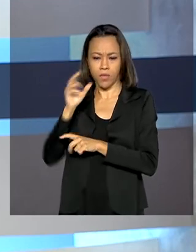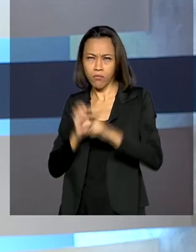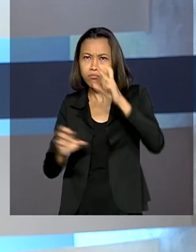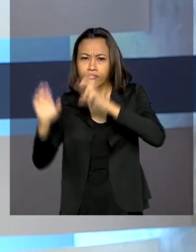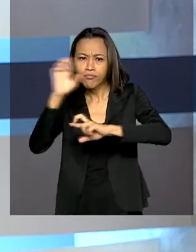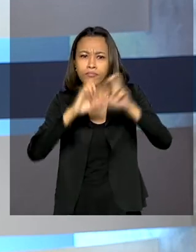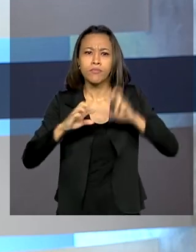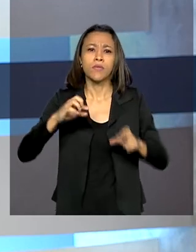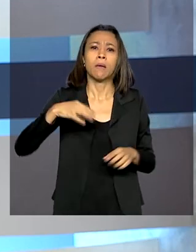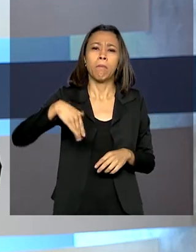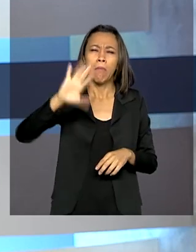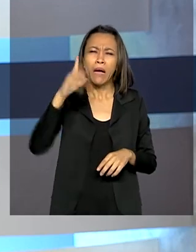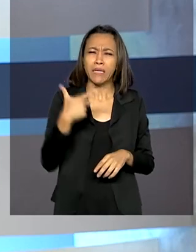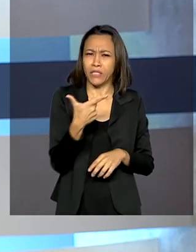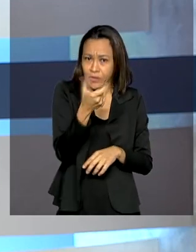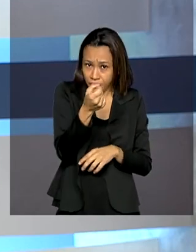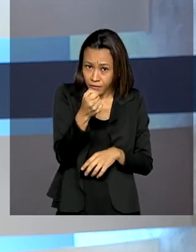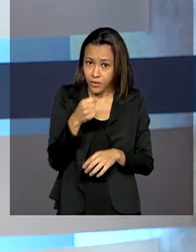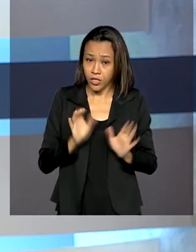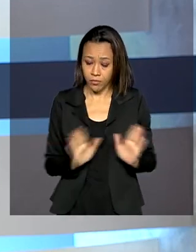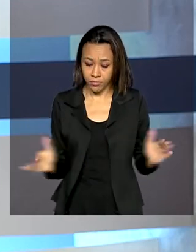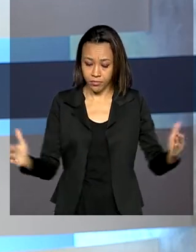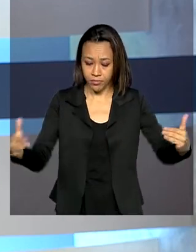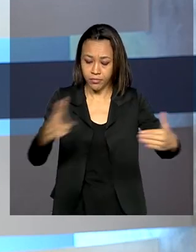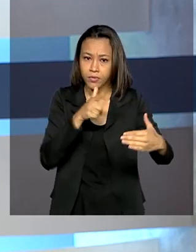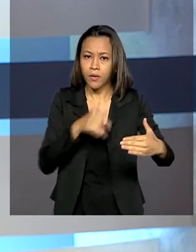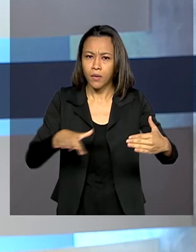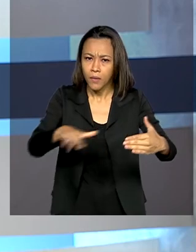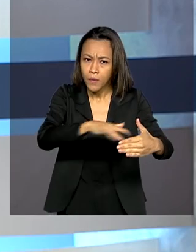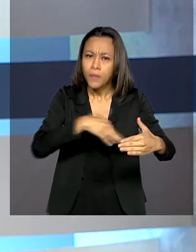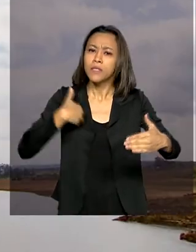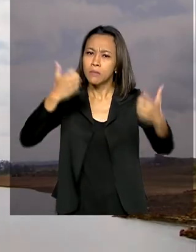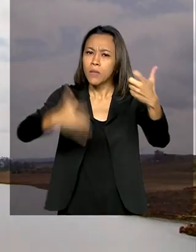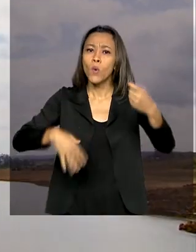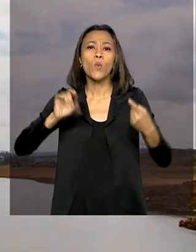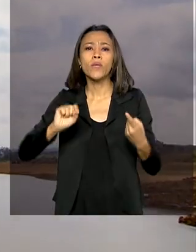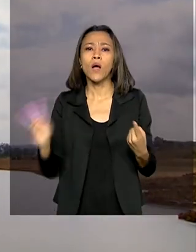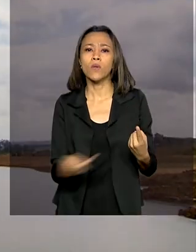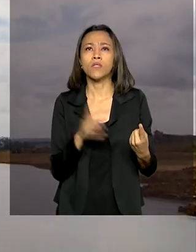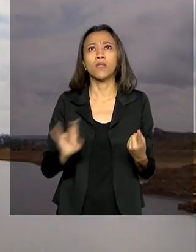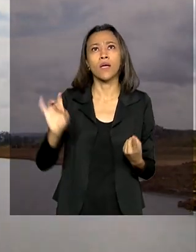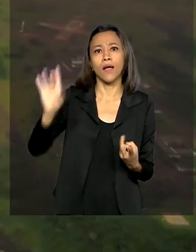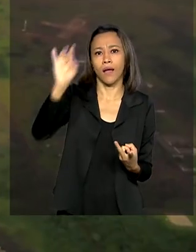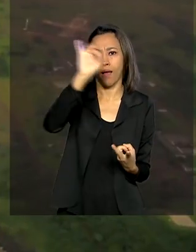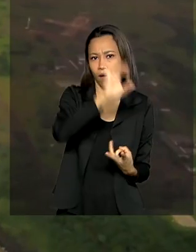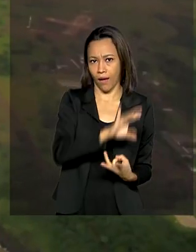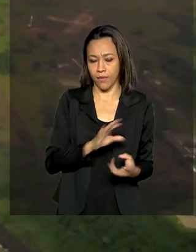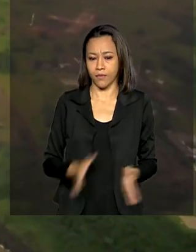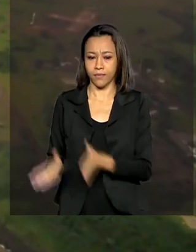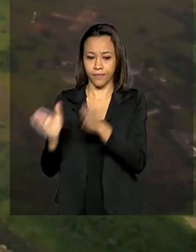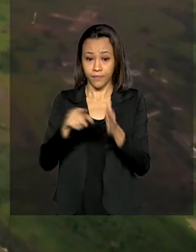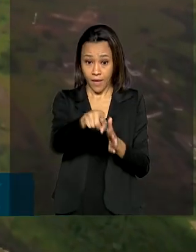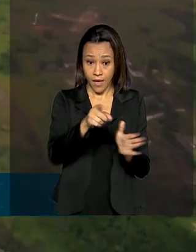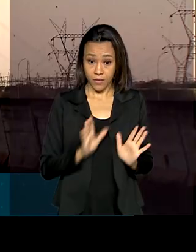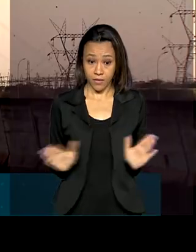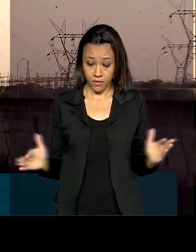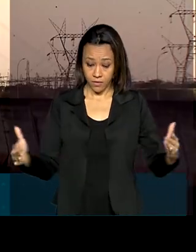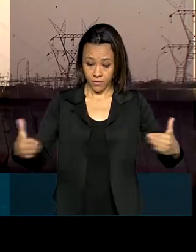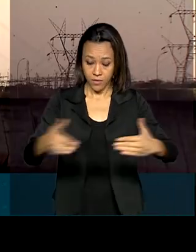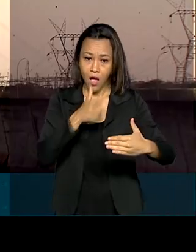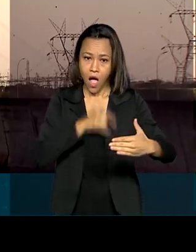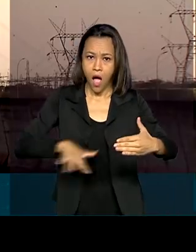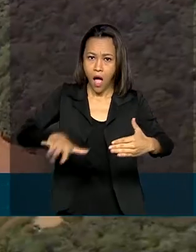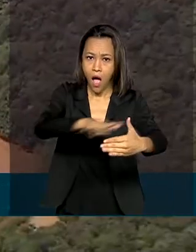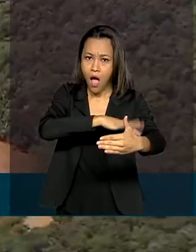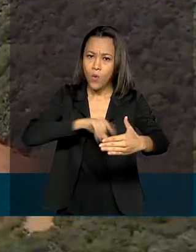divulgou um estudo que detalha a situação de cada uma delas. As barragens garantem o abastecimento de água e